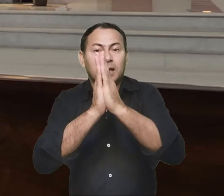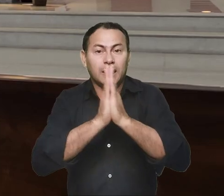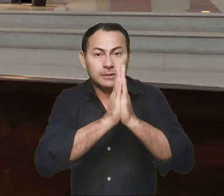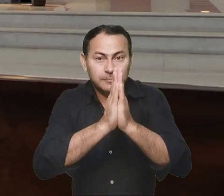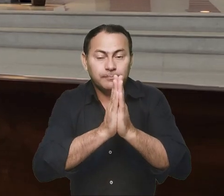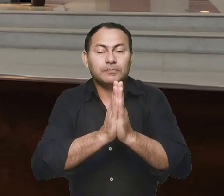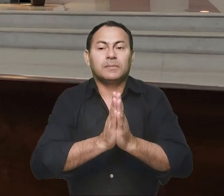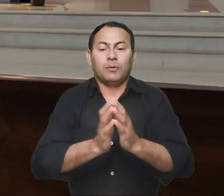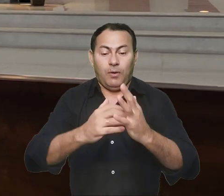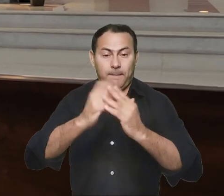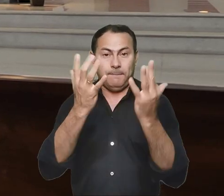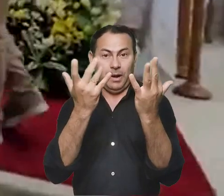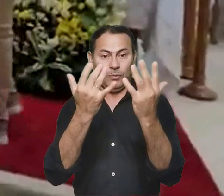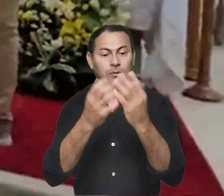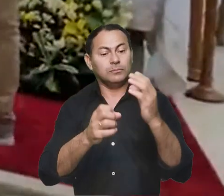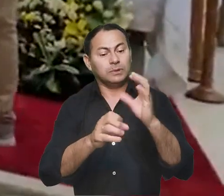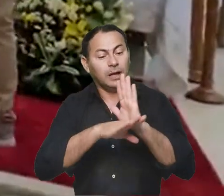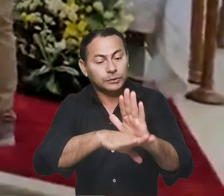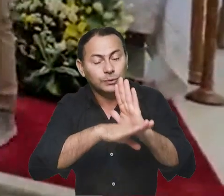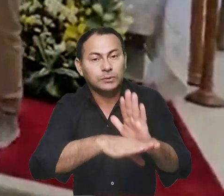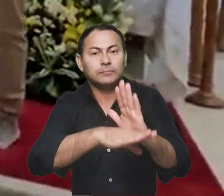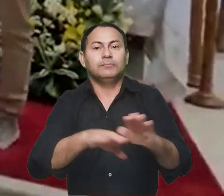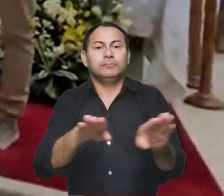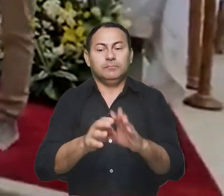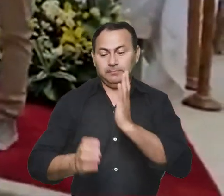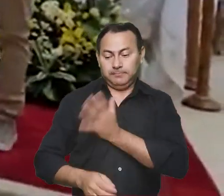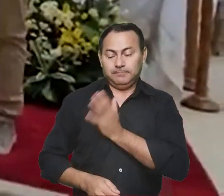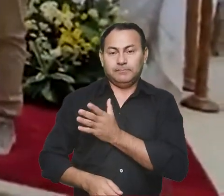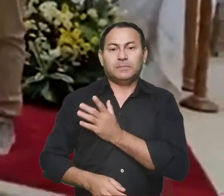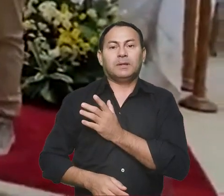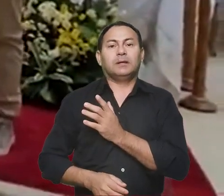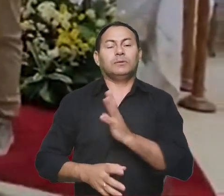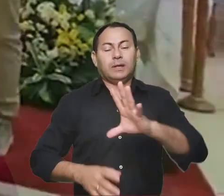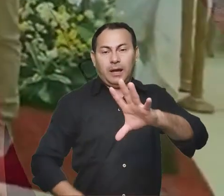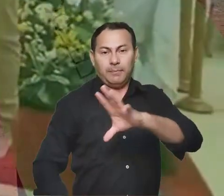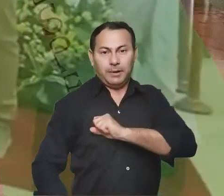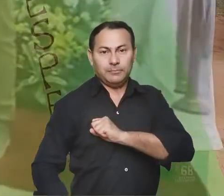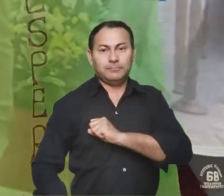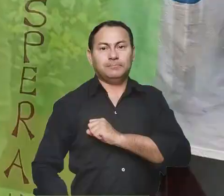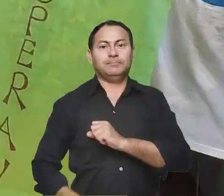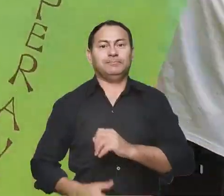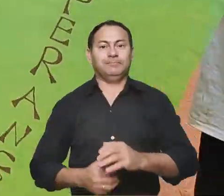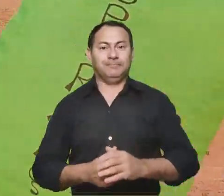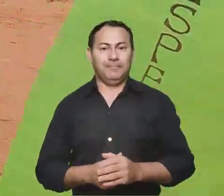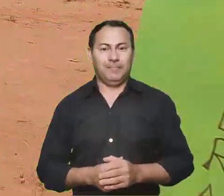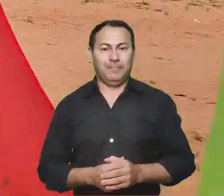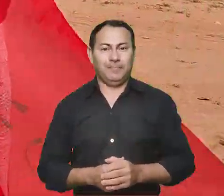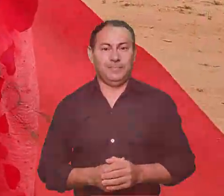joelhos dos que rezam, com as mãos dos que contribuem e com os corações dos que amam.